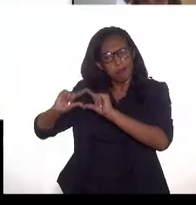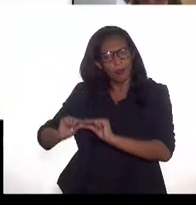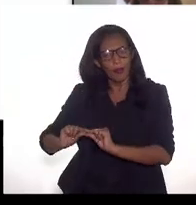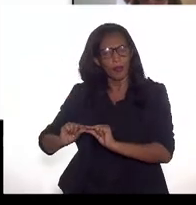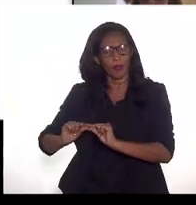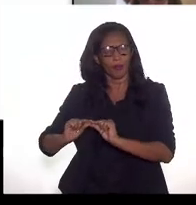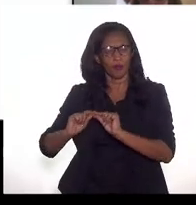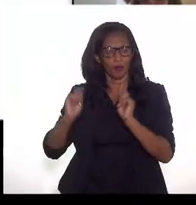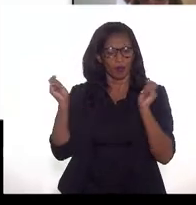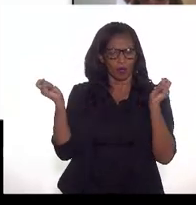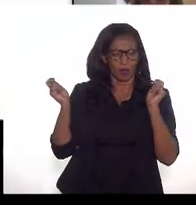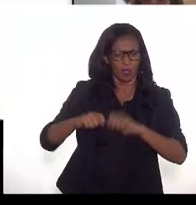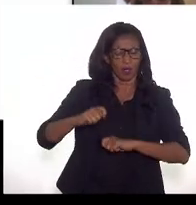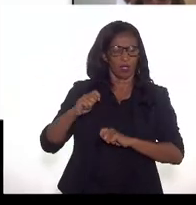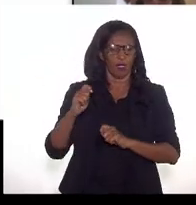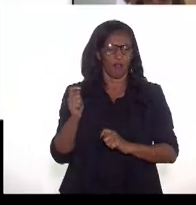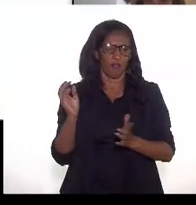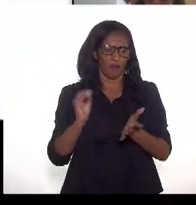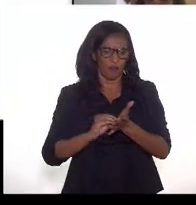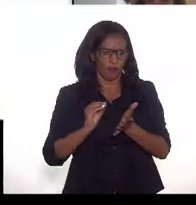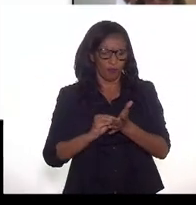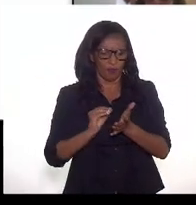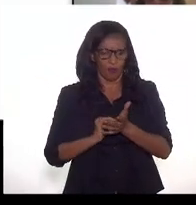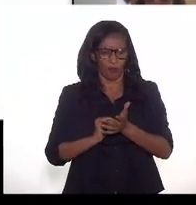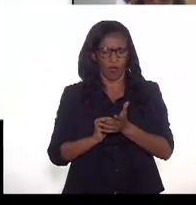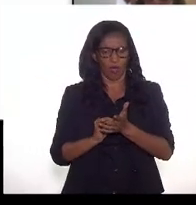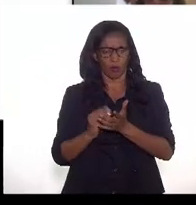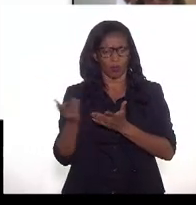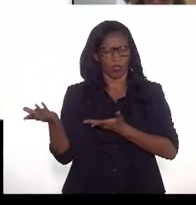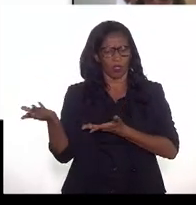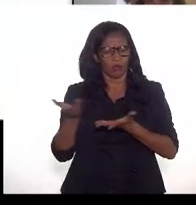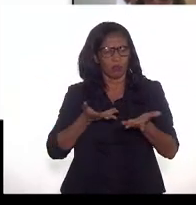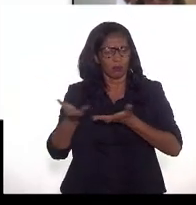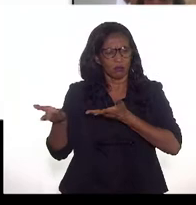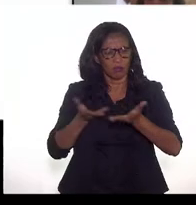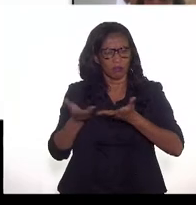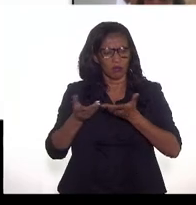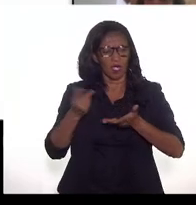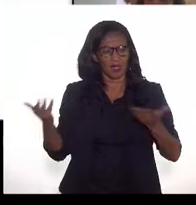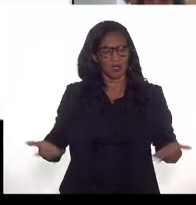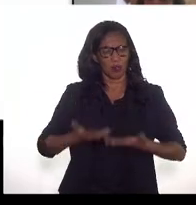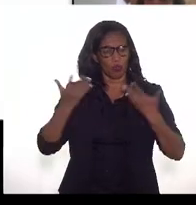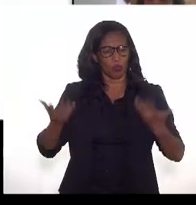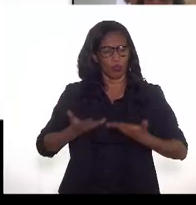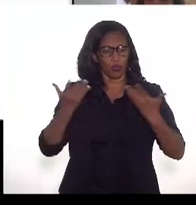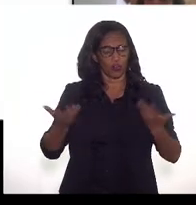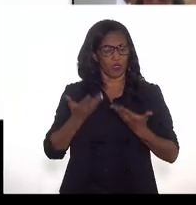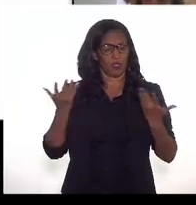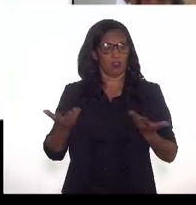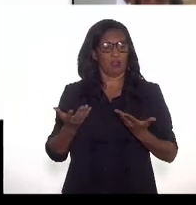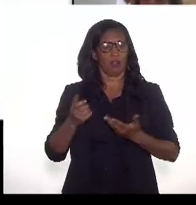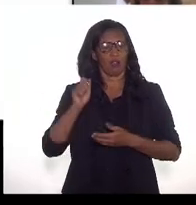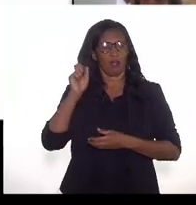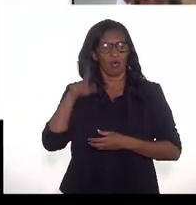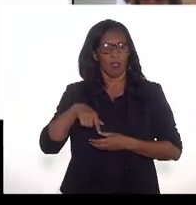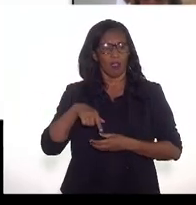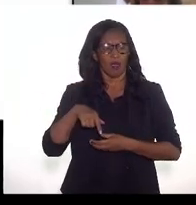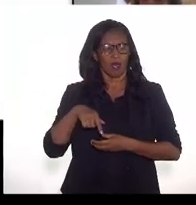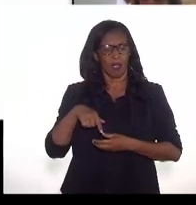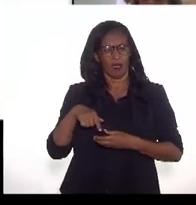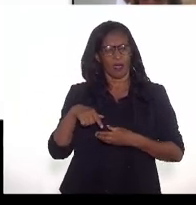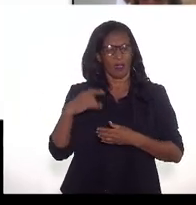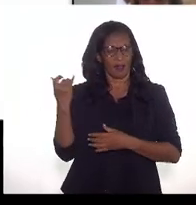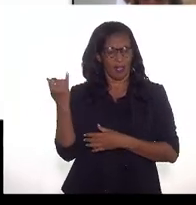viabilizar a disponibilidade. Então, esse tipo de motivação era muito comum no pós-sal.